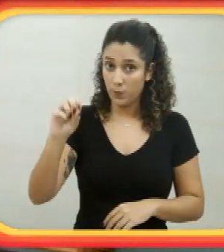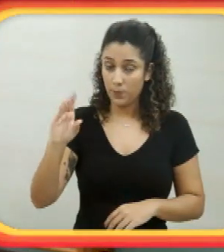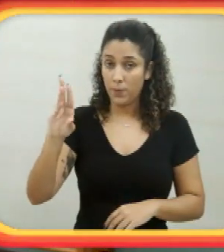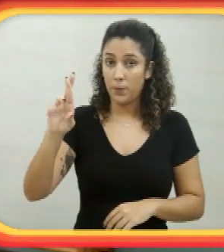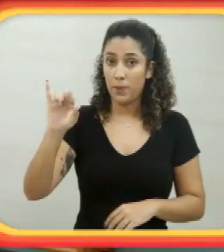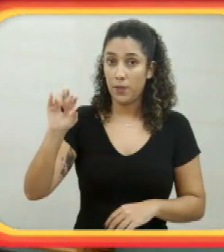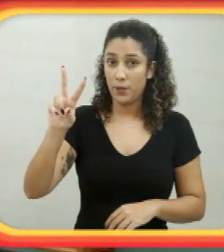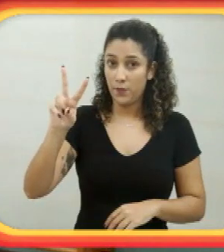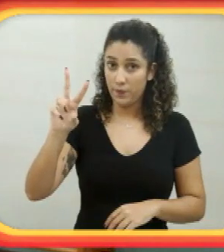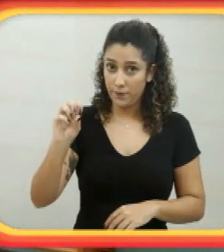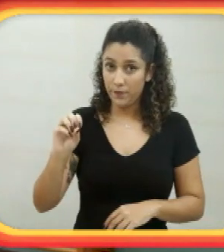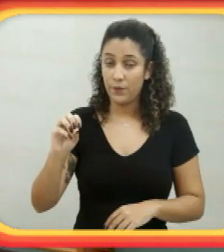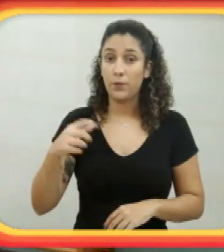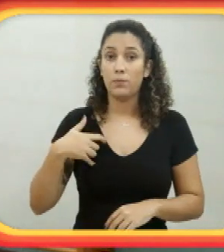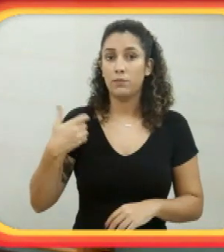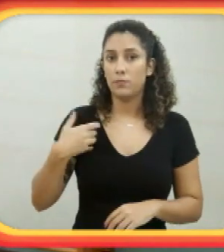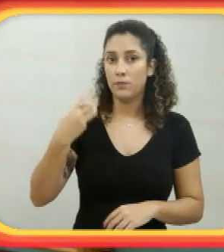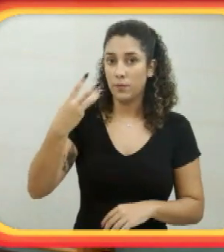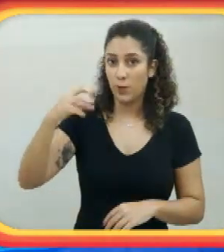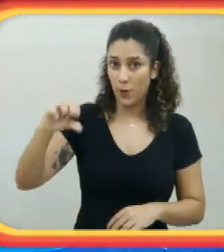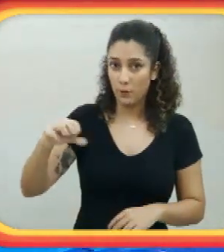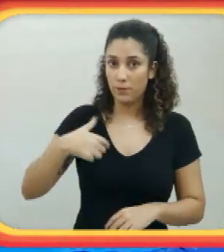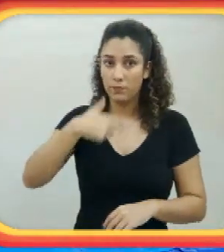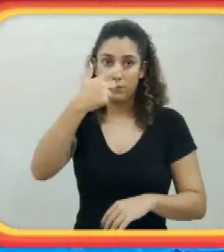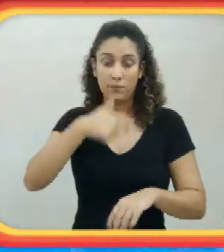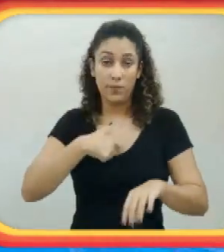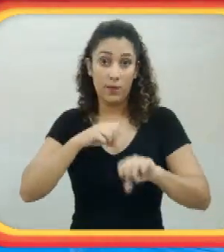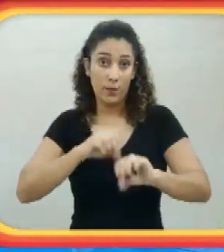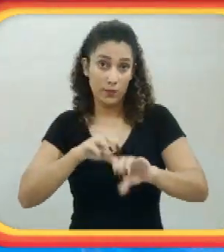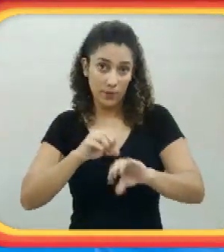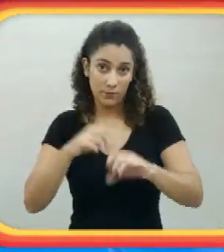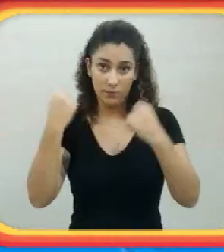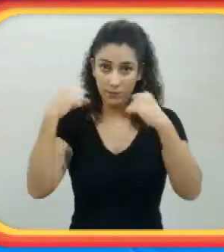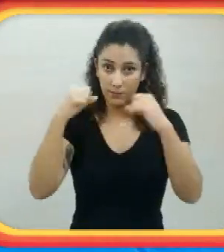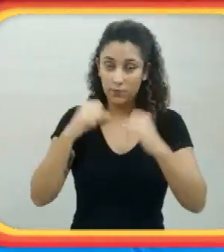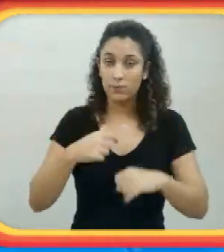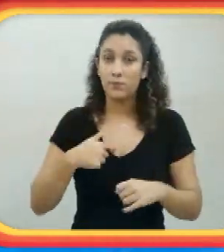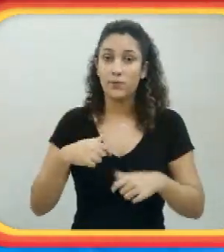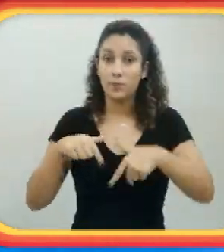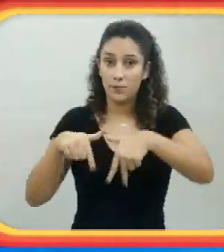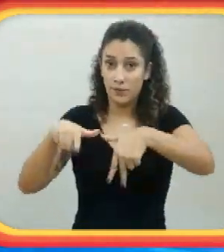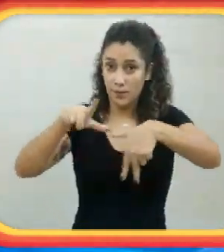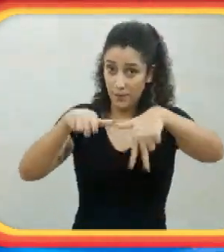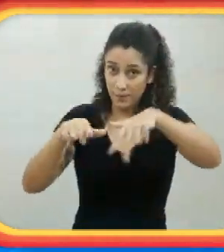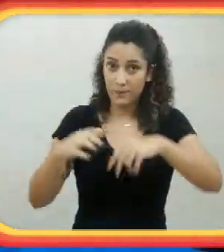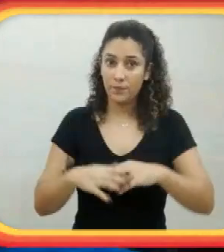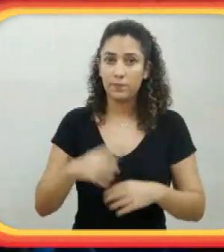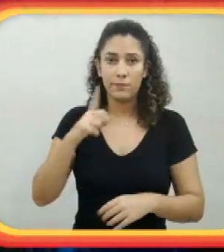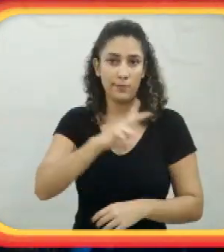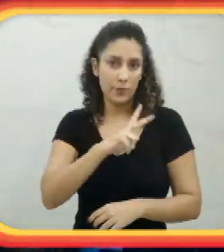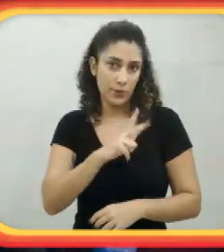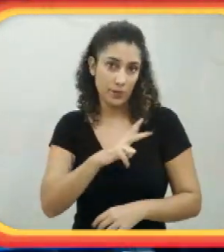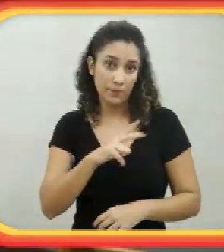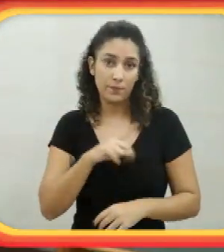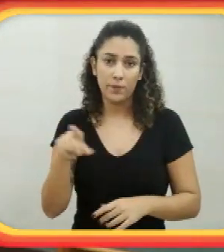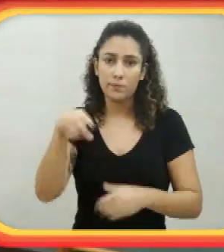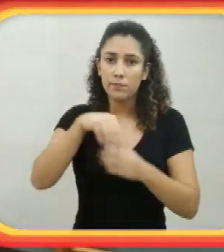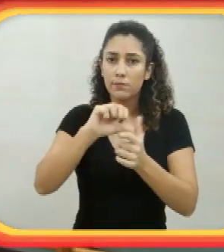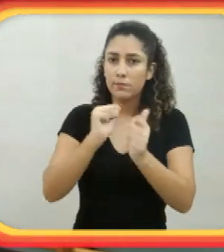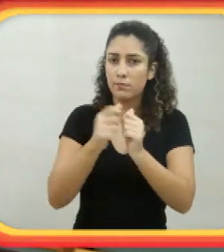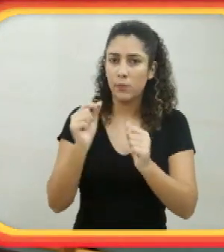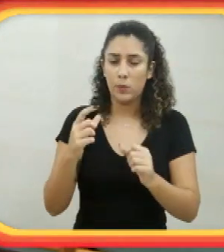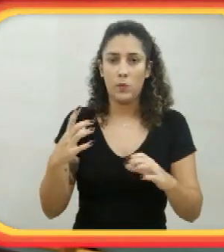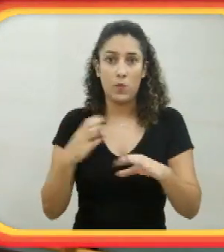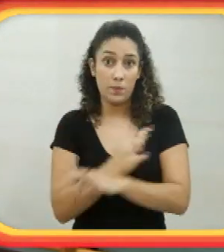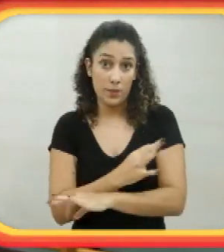39 anos, sou educador físico. A ginástica artística tem a particularidade por ser um esporte muito completo, onde